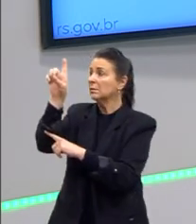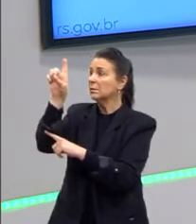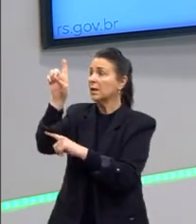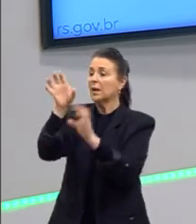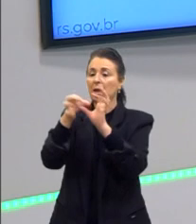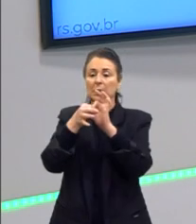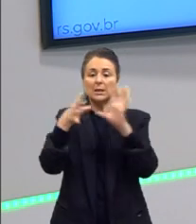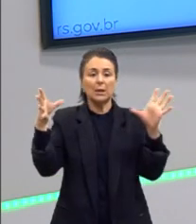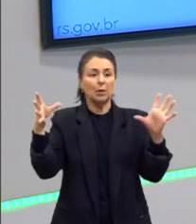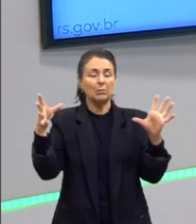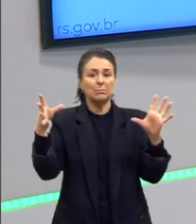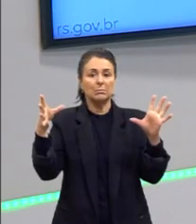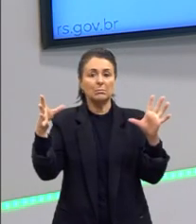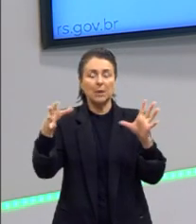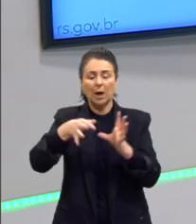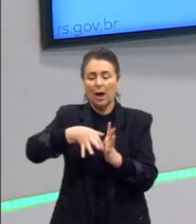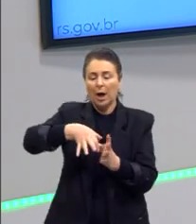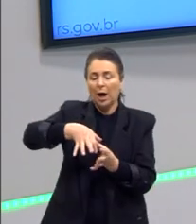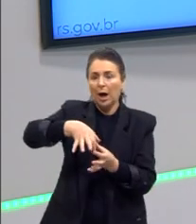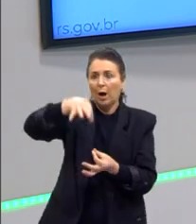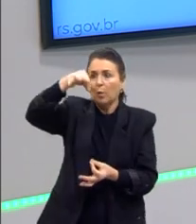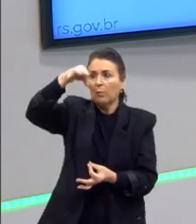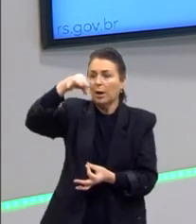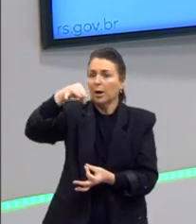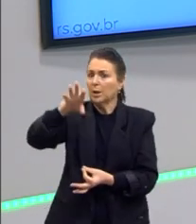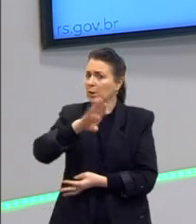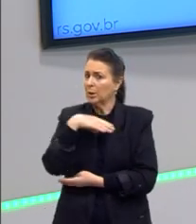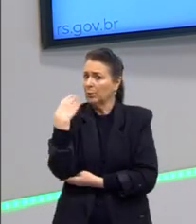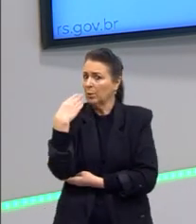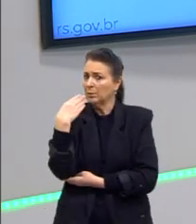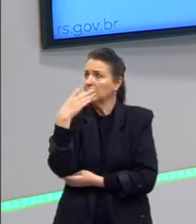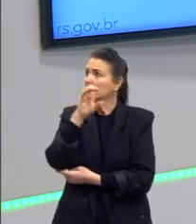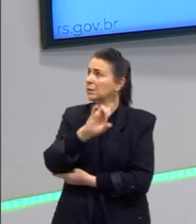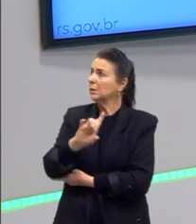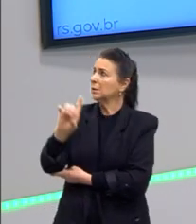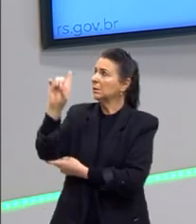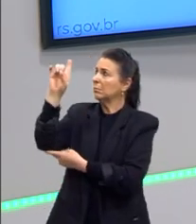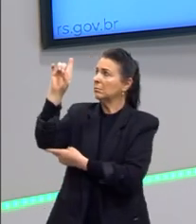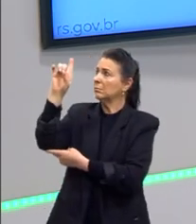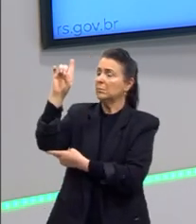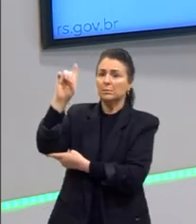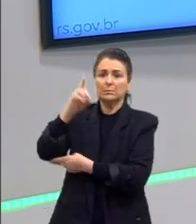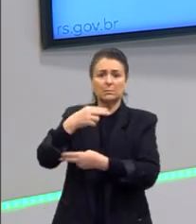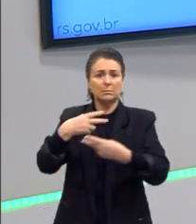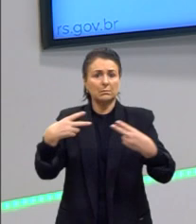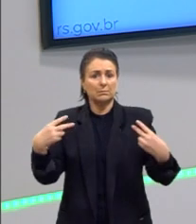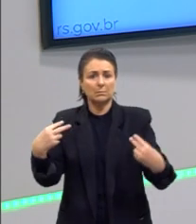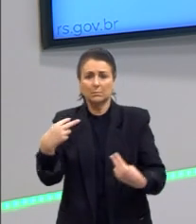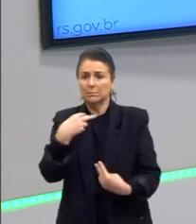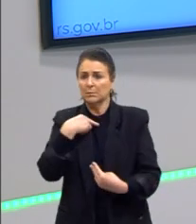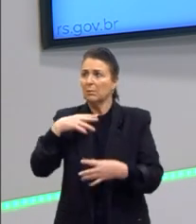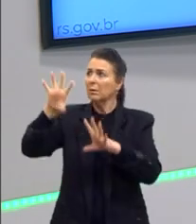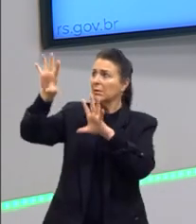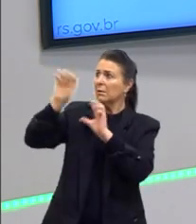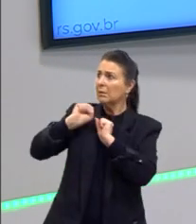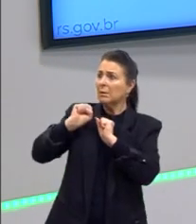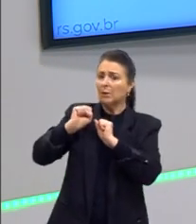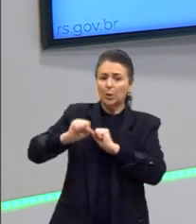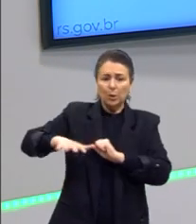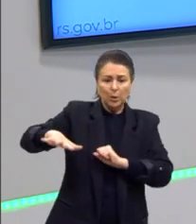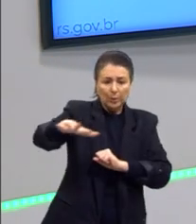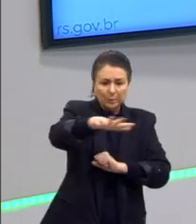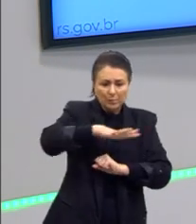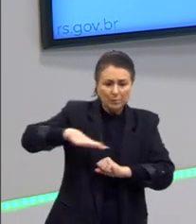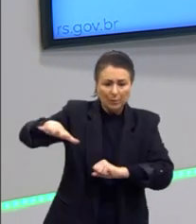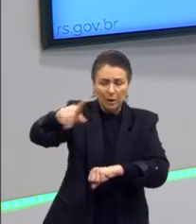a imortalidade da alma e Deus são objetos, são coisas que nós não podemos captar no tempo e no espaço,